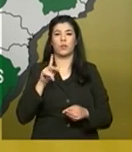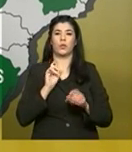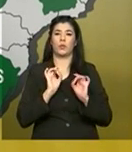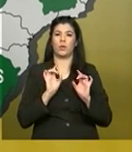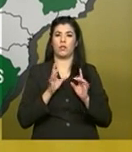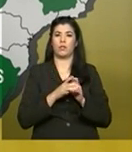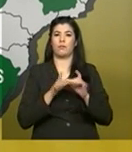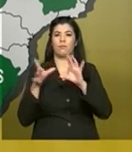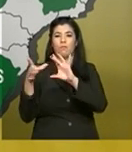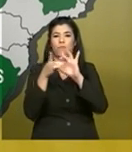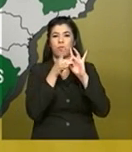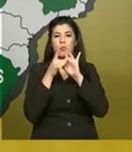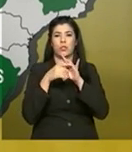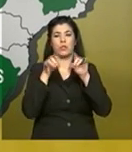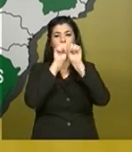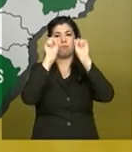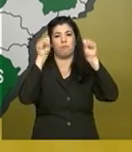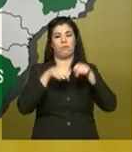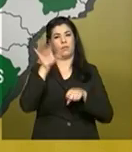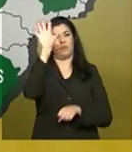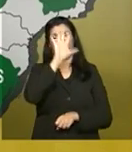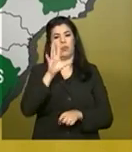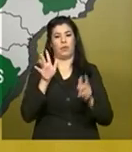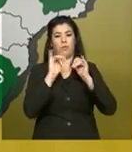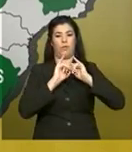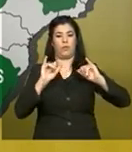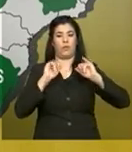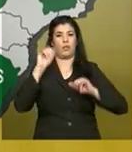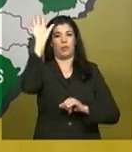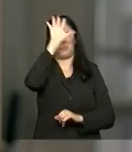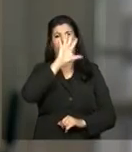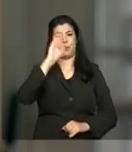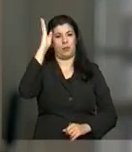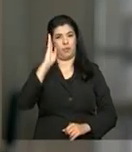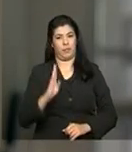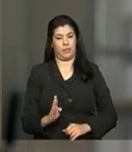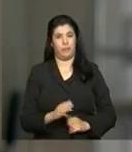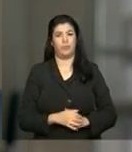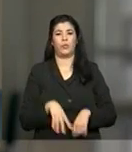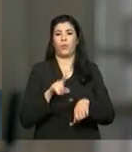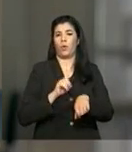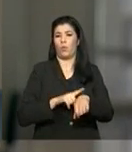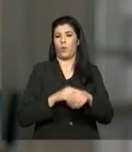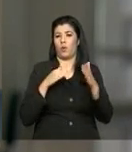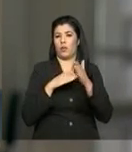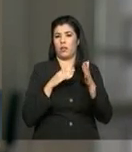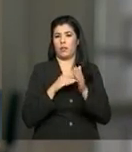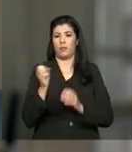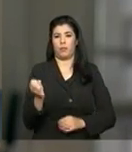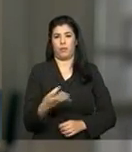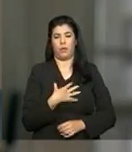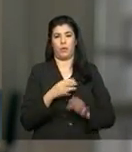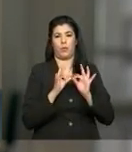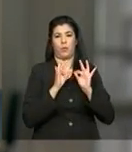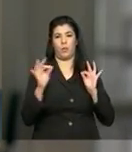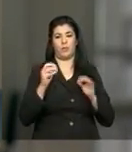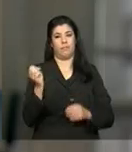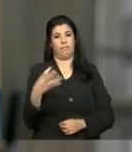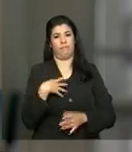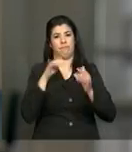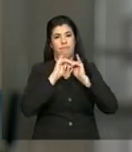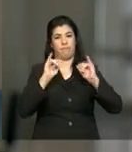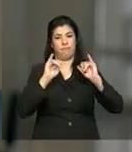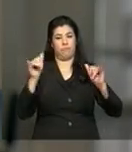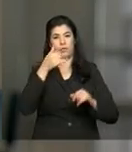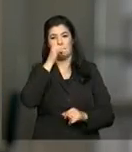vai ser interligada a um sistema nacional e ser transmitida para todo o país. Os prazos para que as novas linhas de transmissão comecem a